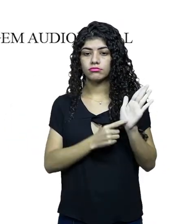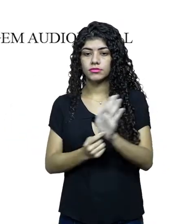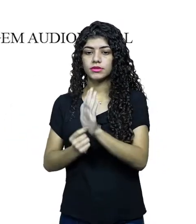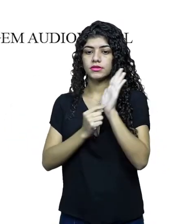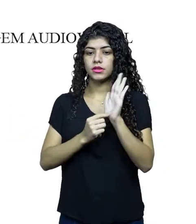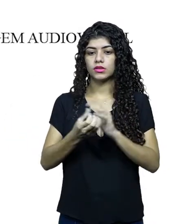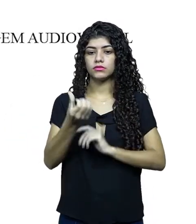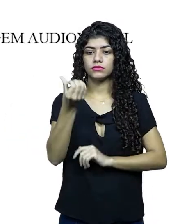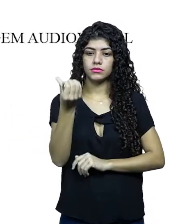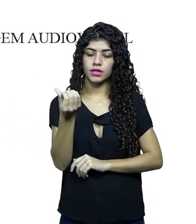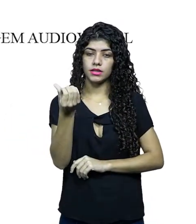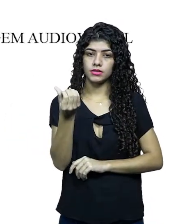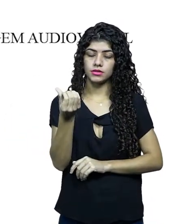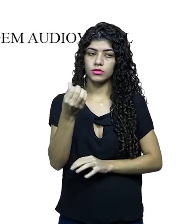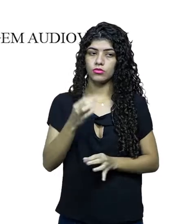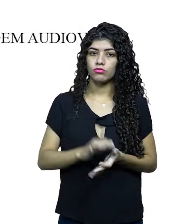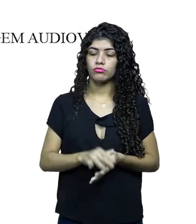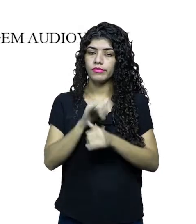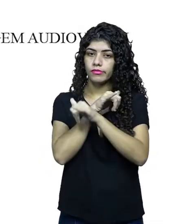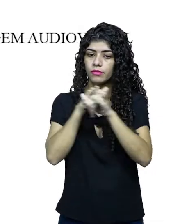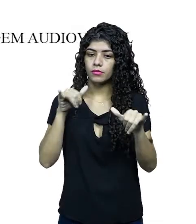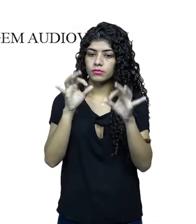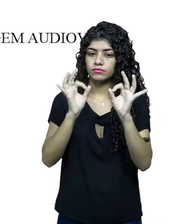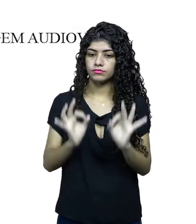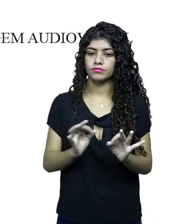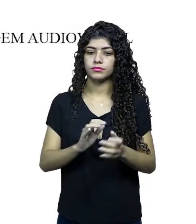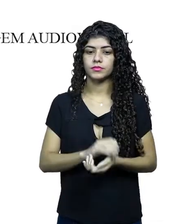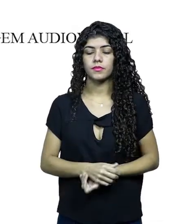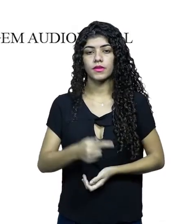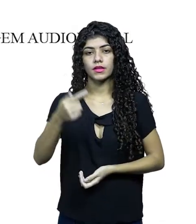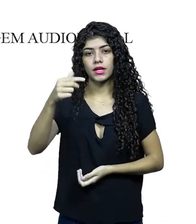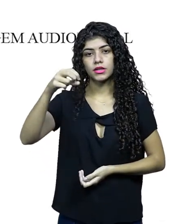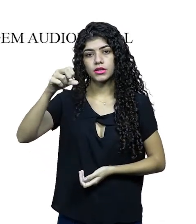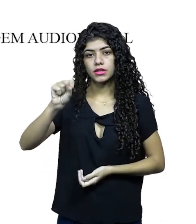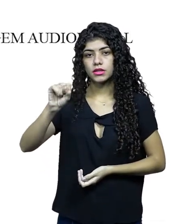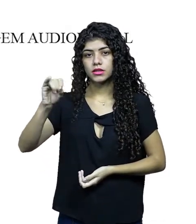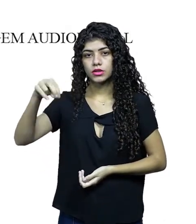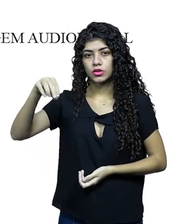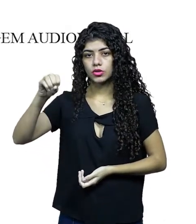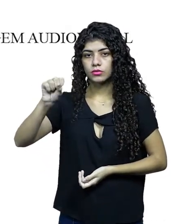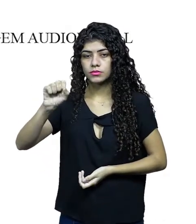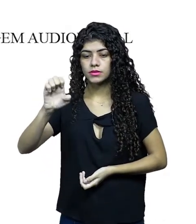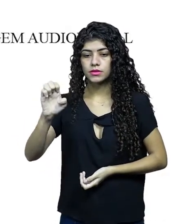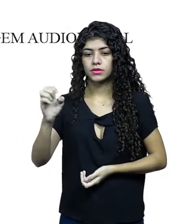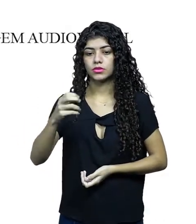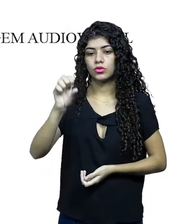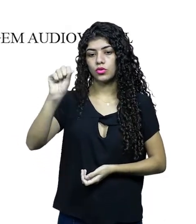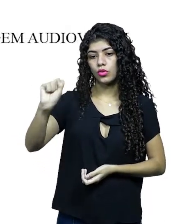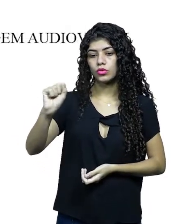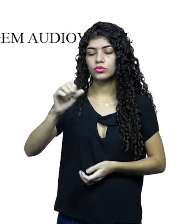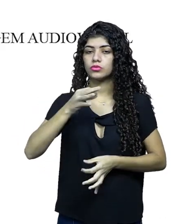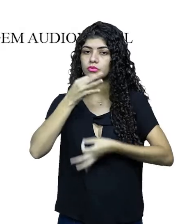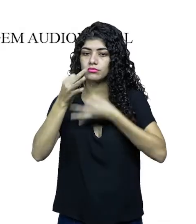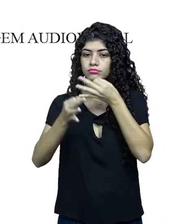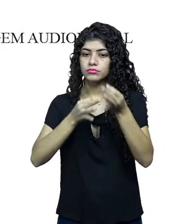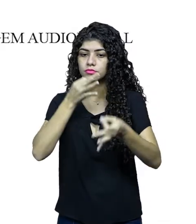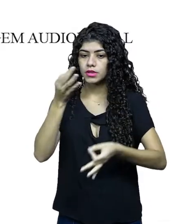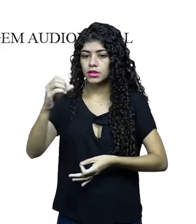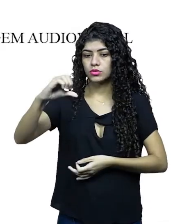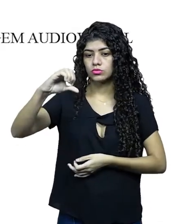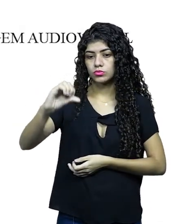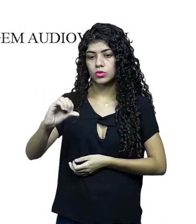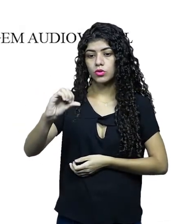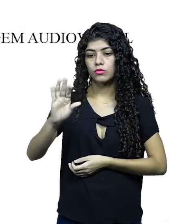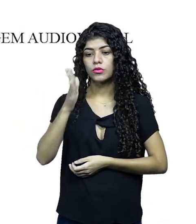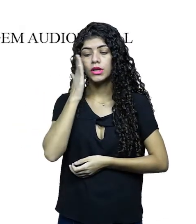Uma apresentação. 6. Uma justificativa. 7. Uma sinopse. 8. Um argumento. 9.